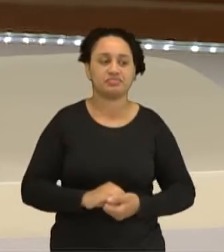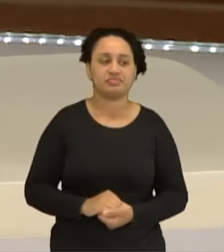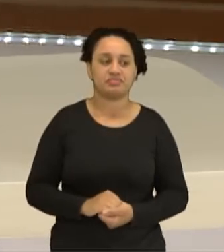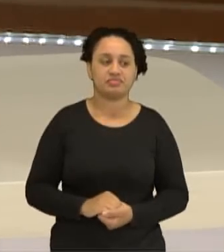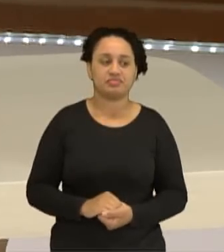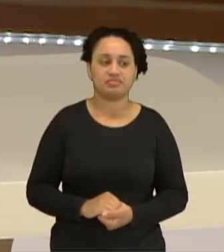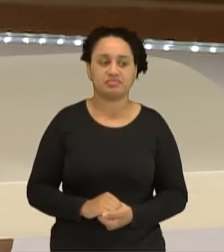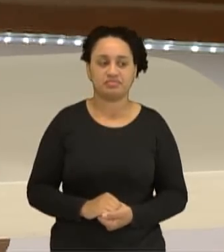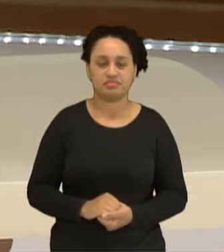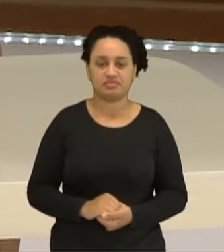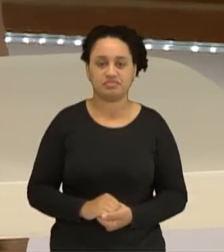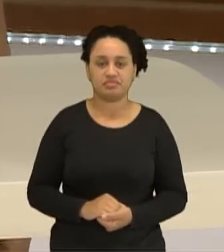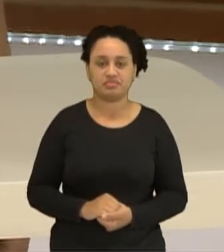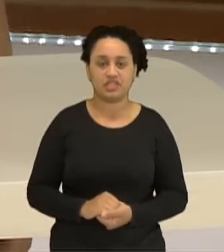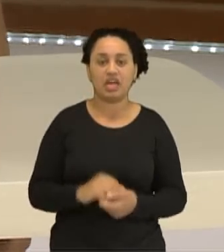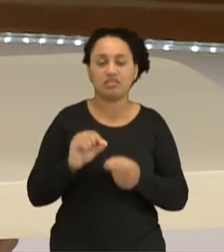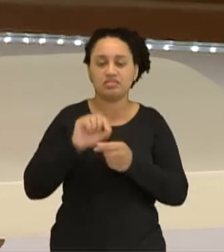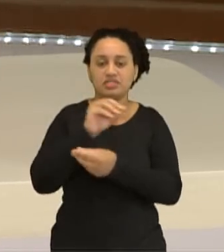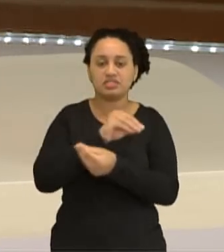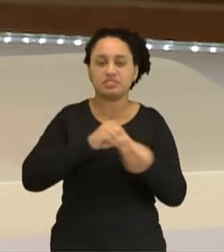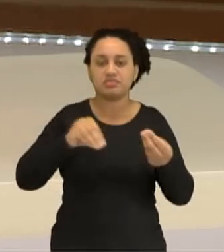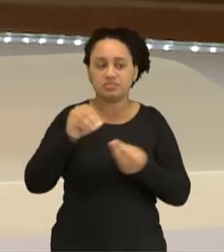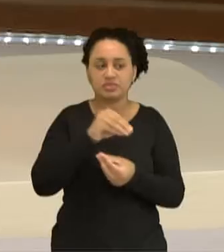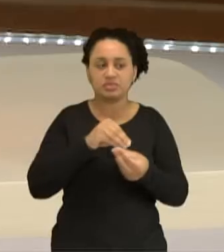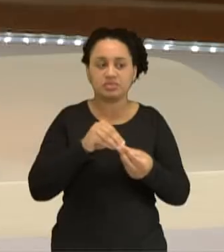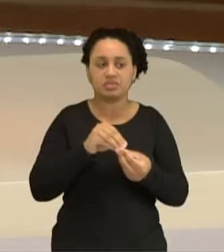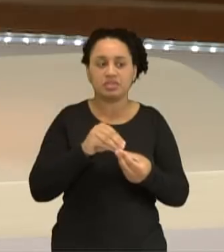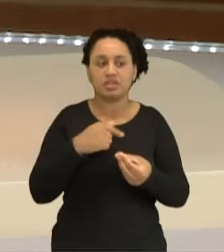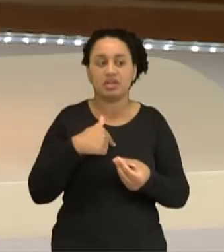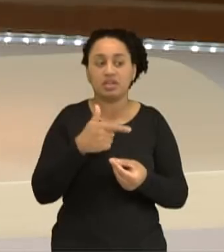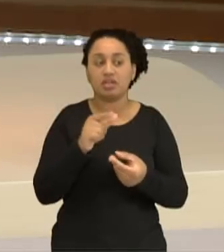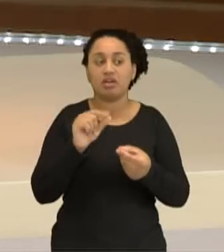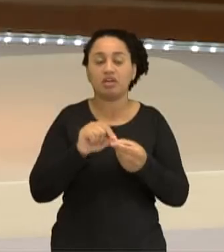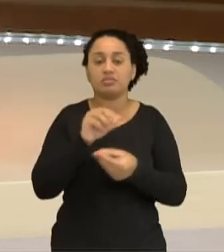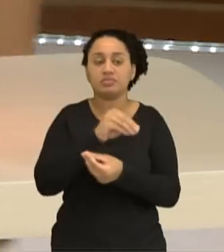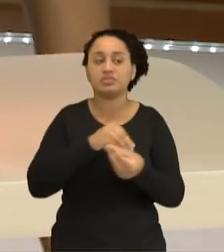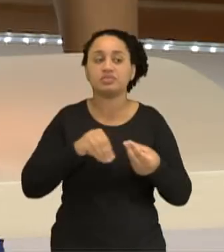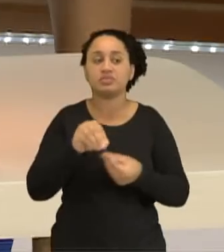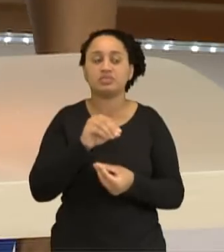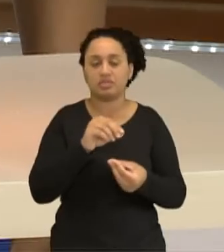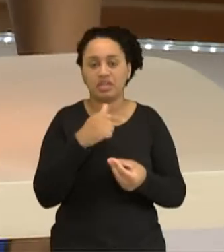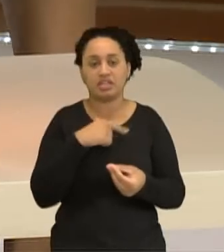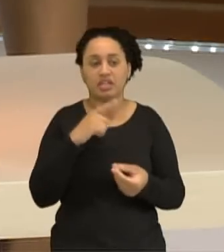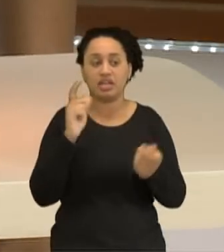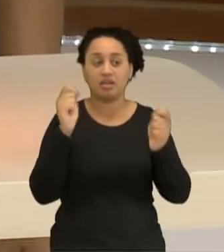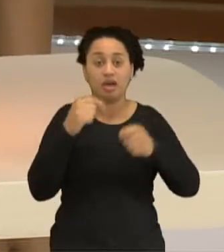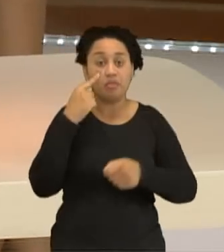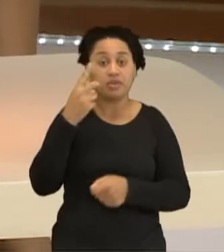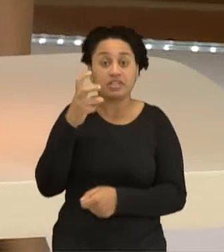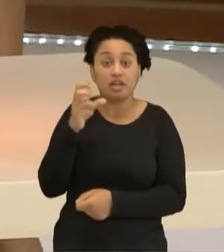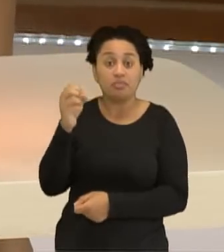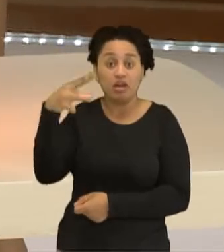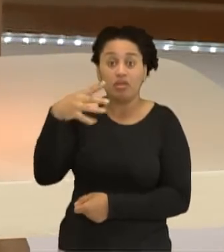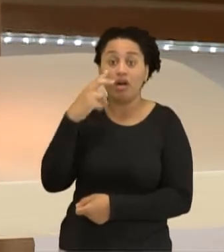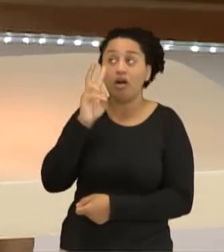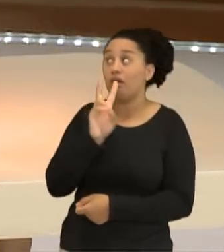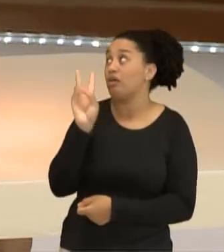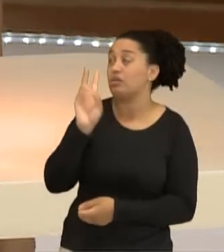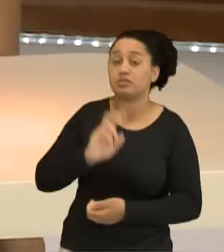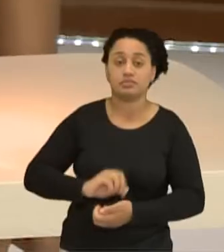formar ali uma solução. Essa solução, ela é eletrolística. Ou seja, ela tem a capacidade... Olha lá a lâmpada lá, pessoal. Estão vendo?